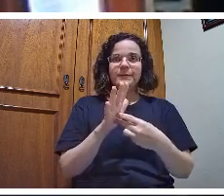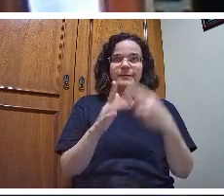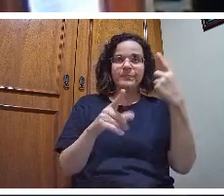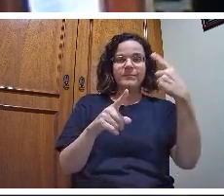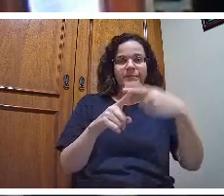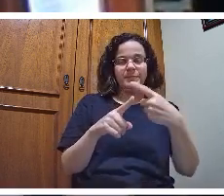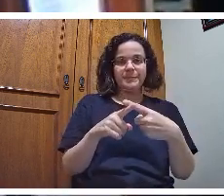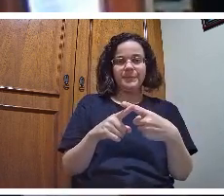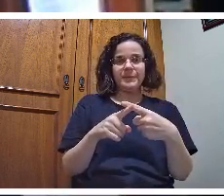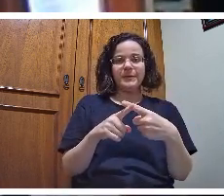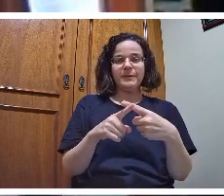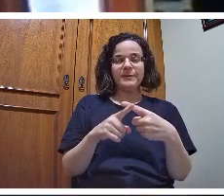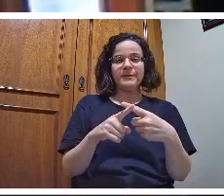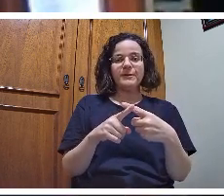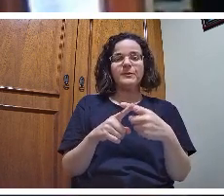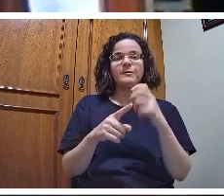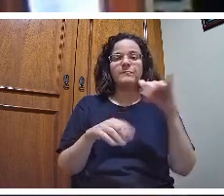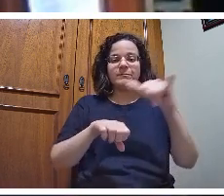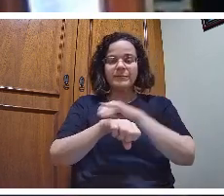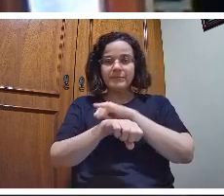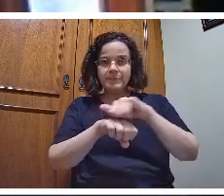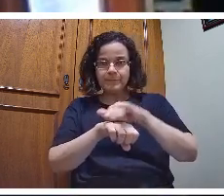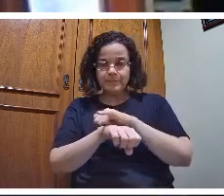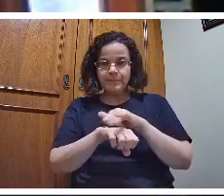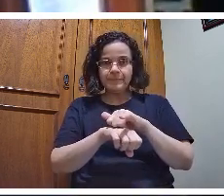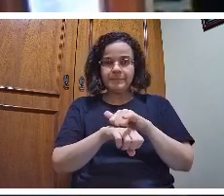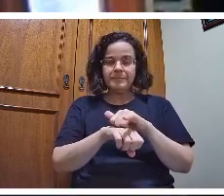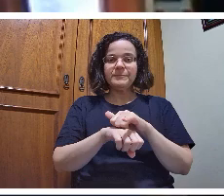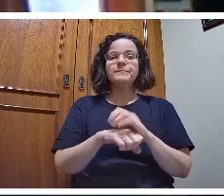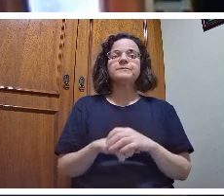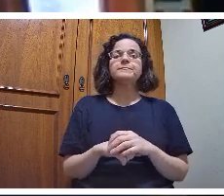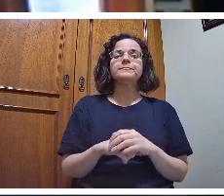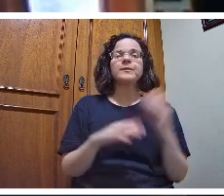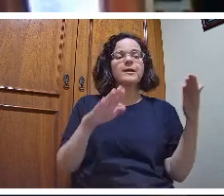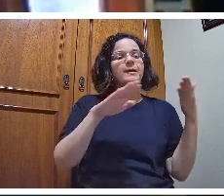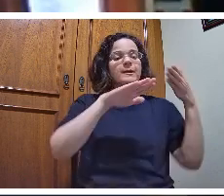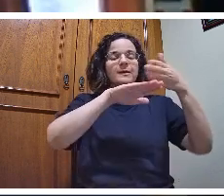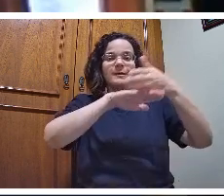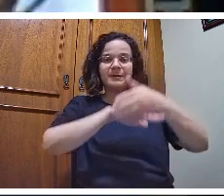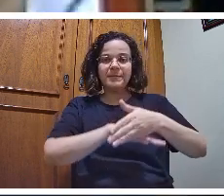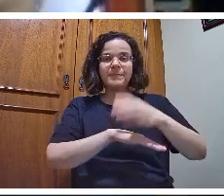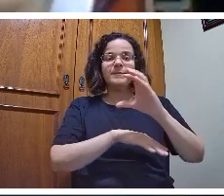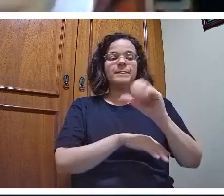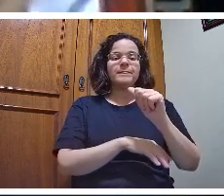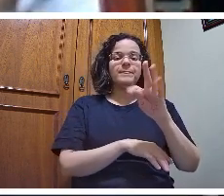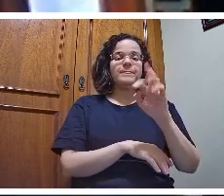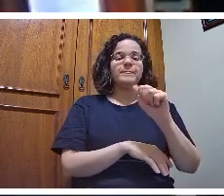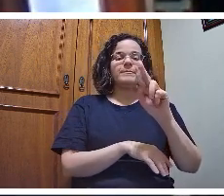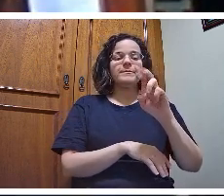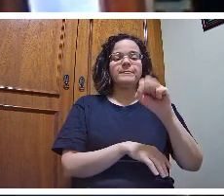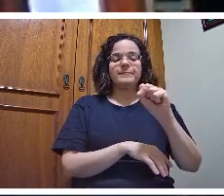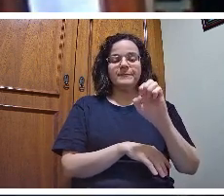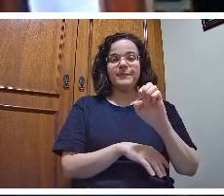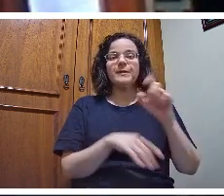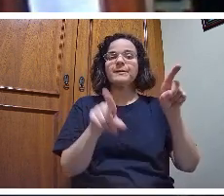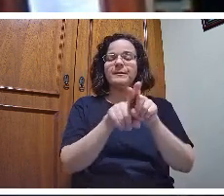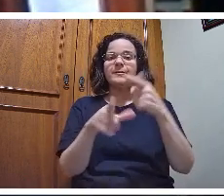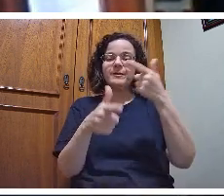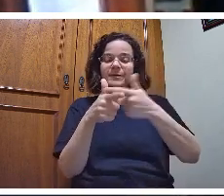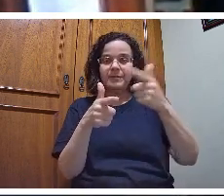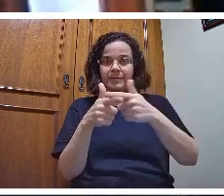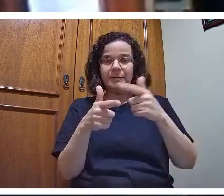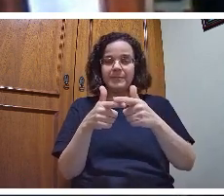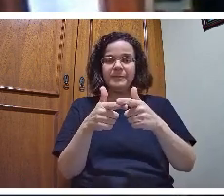a chegada na catarse e a problematização, ela existe o tempo